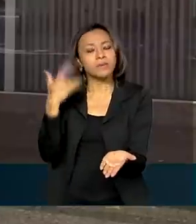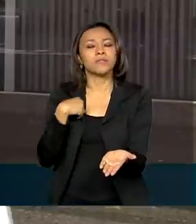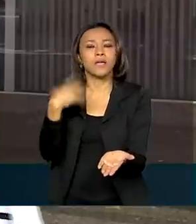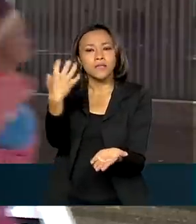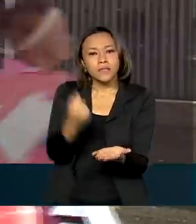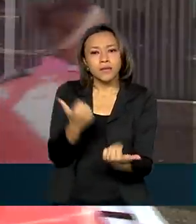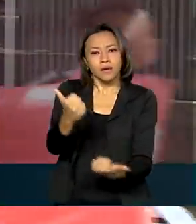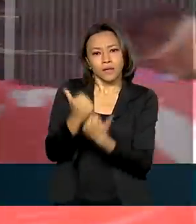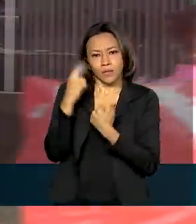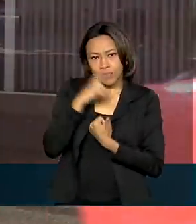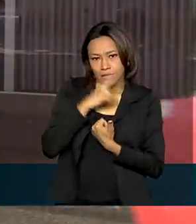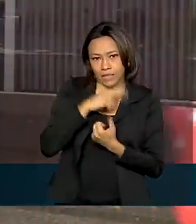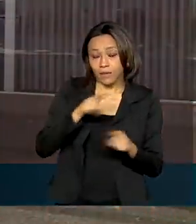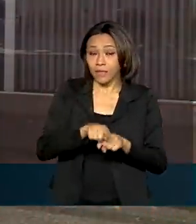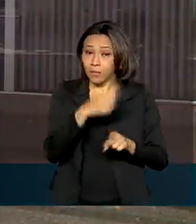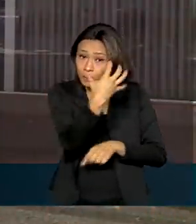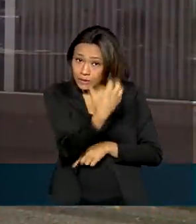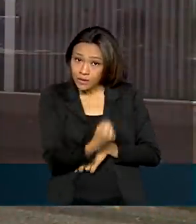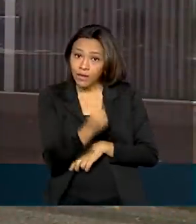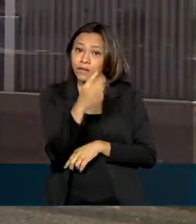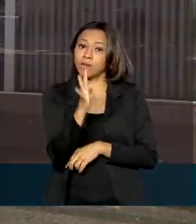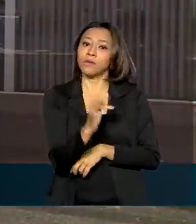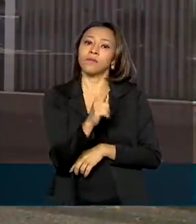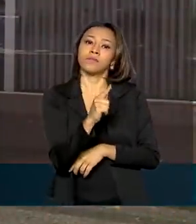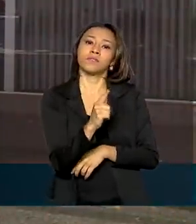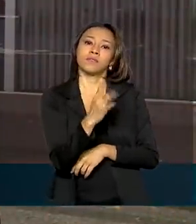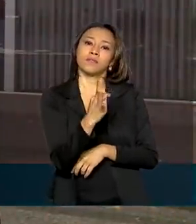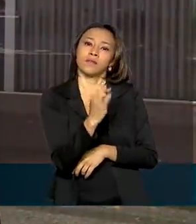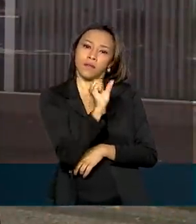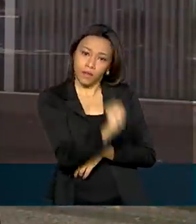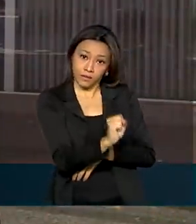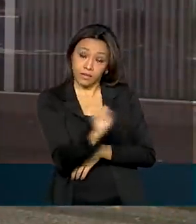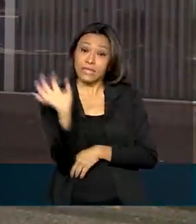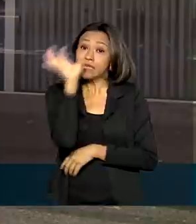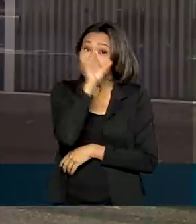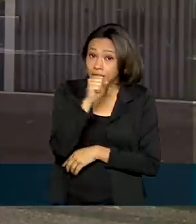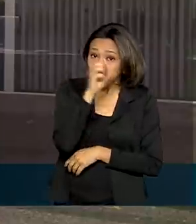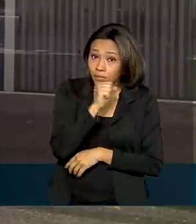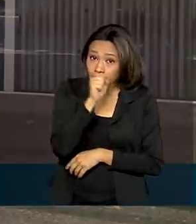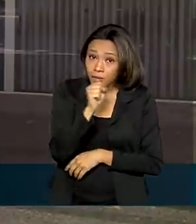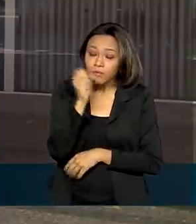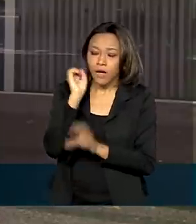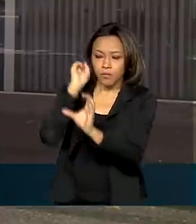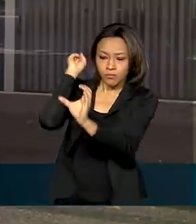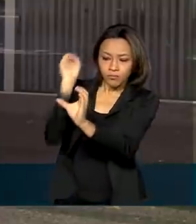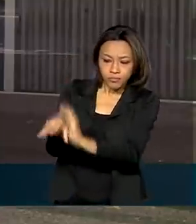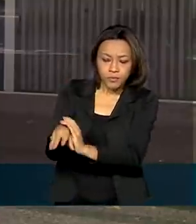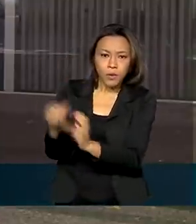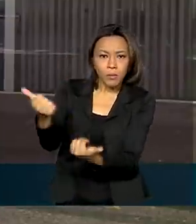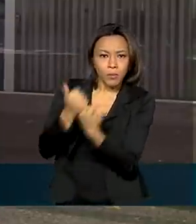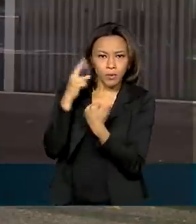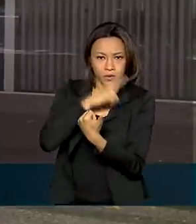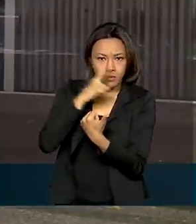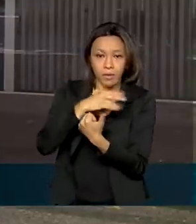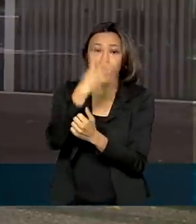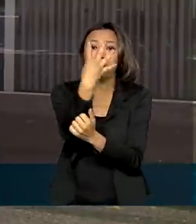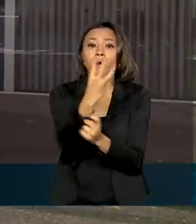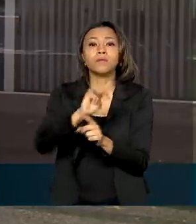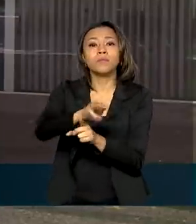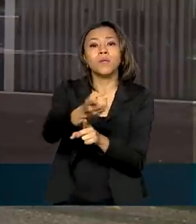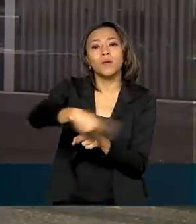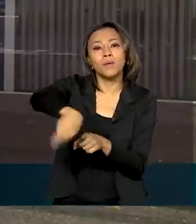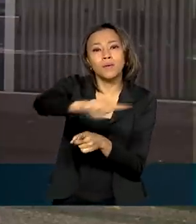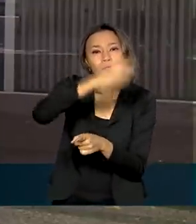saque emergencial do FGTS. No sábado, o auxílio emergencial vai ser acreditado para 4 milhões de brasileiros que